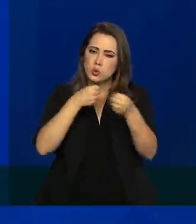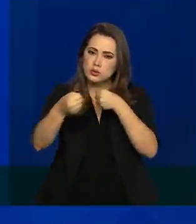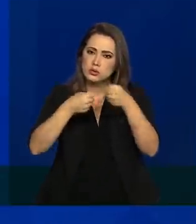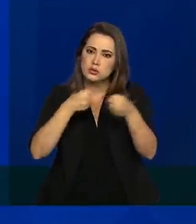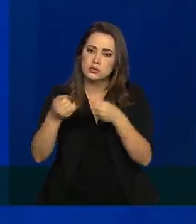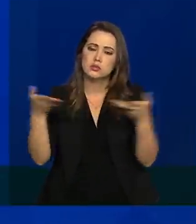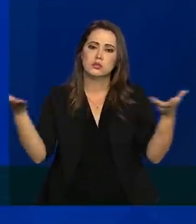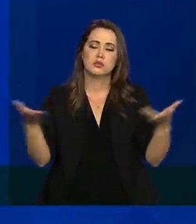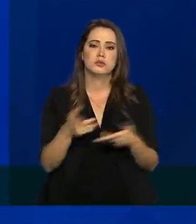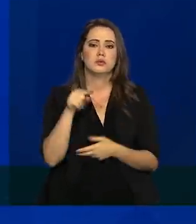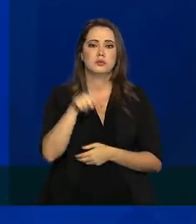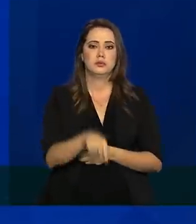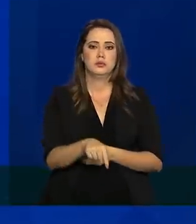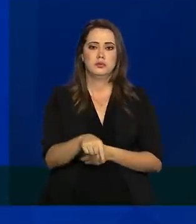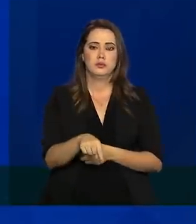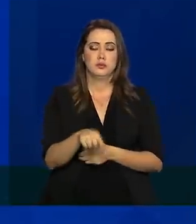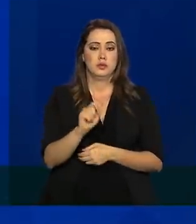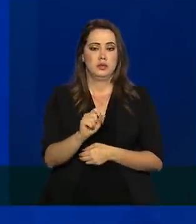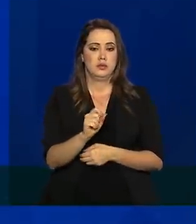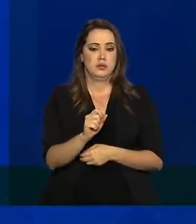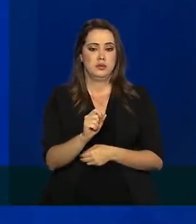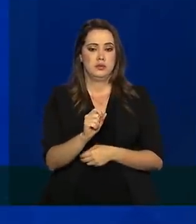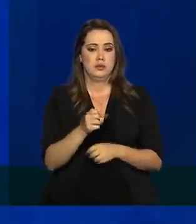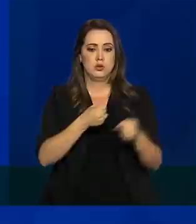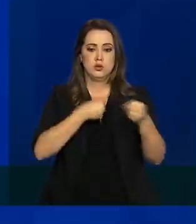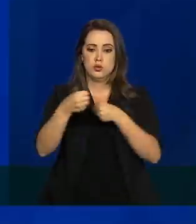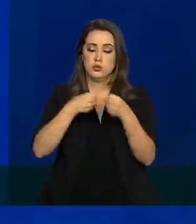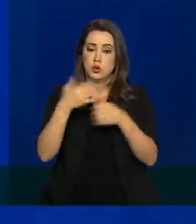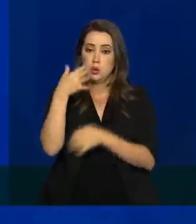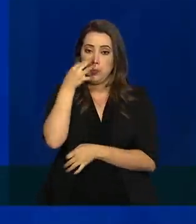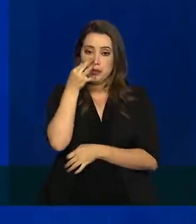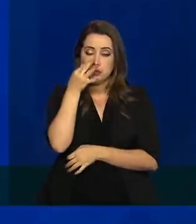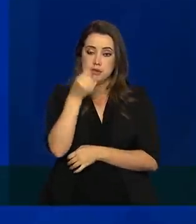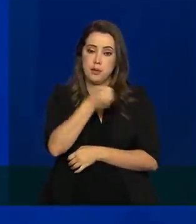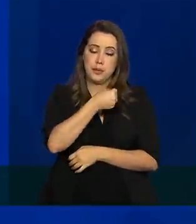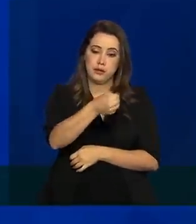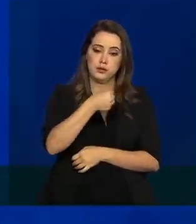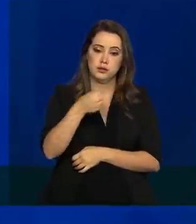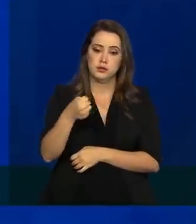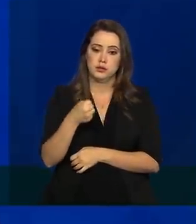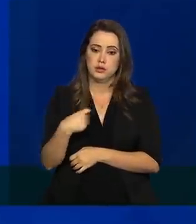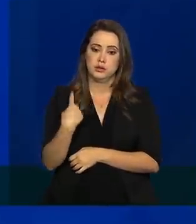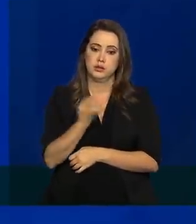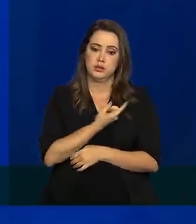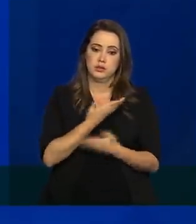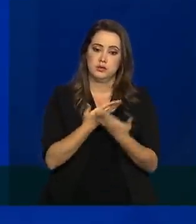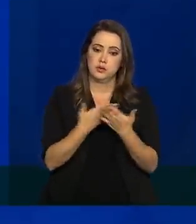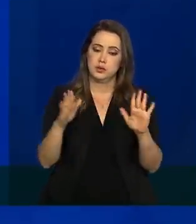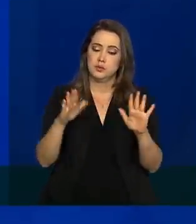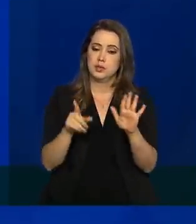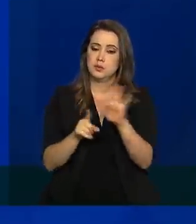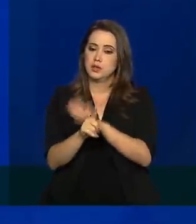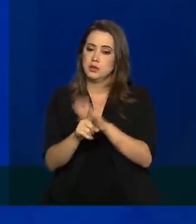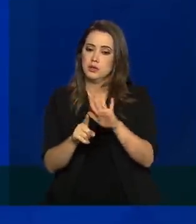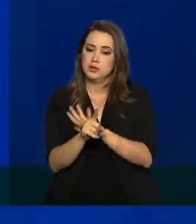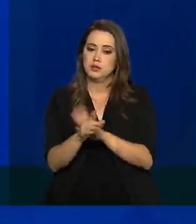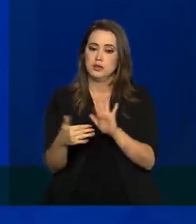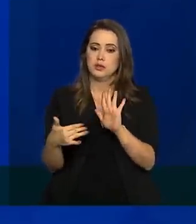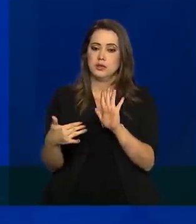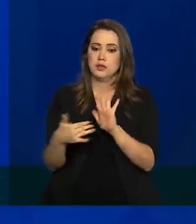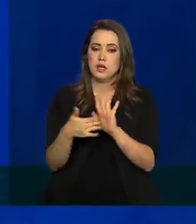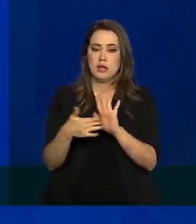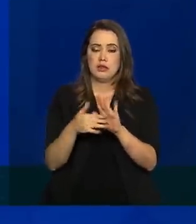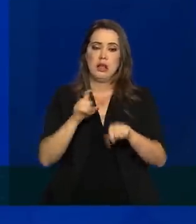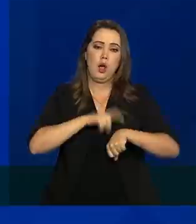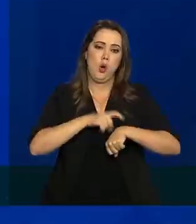na... Alguns jornalistas inscritos presencialmente. Então, vamos abrindo as perguntas até o